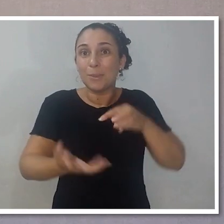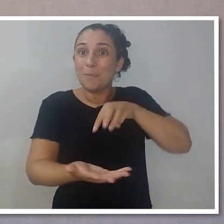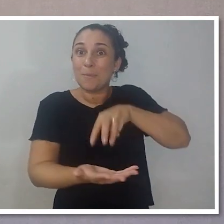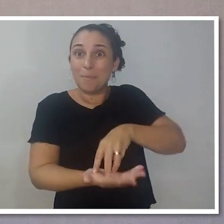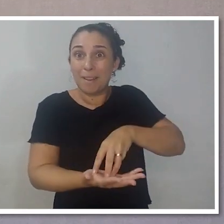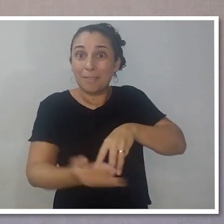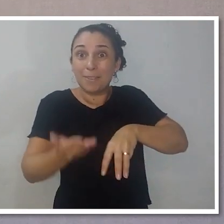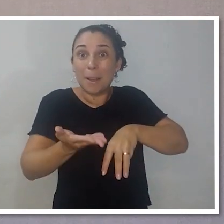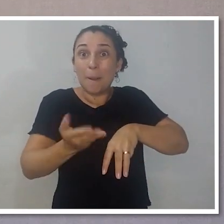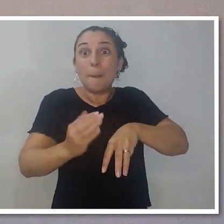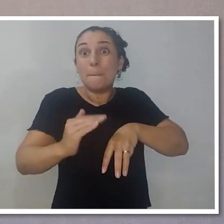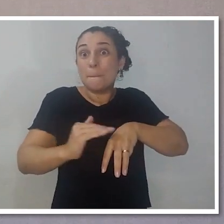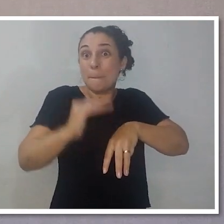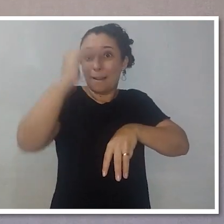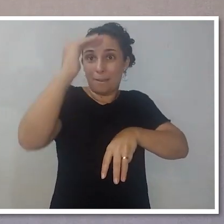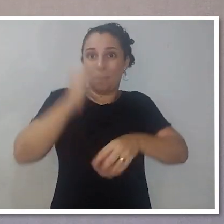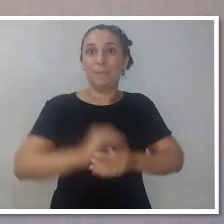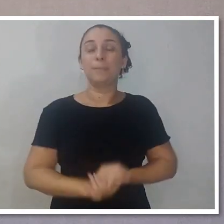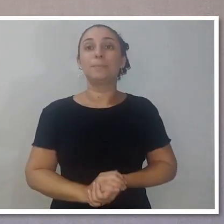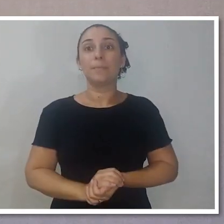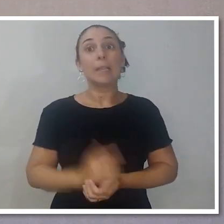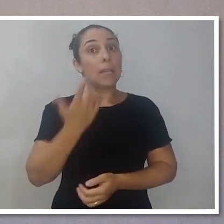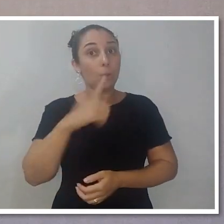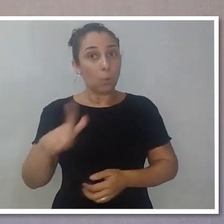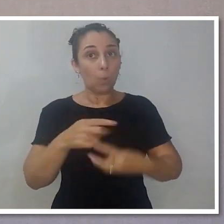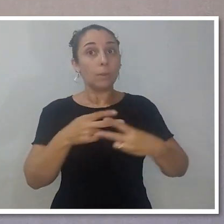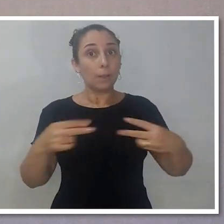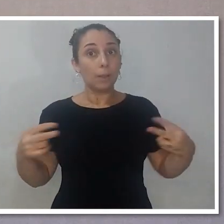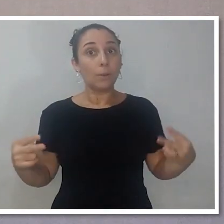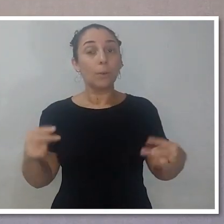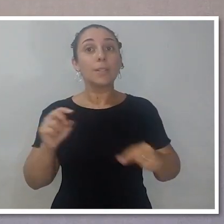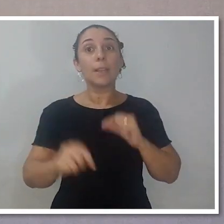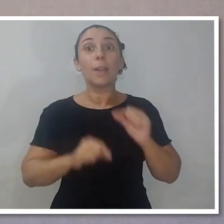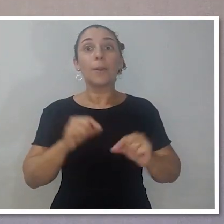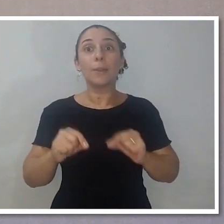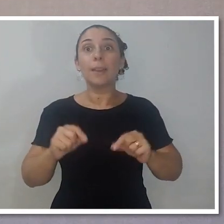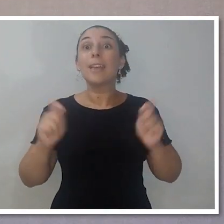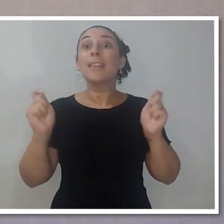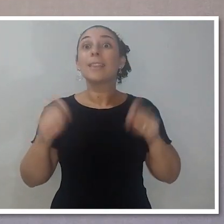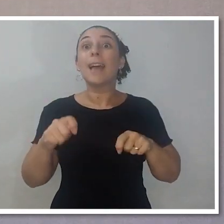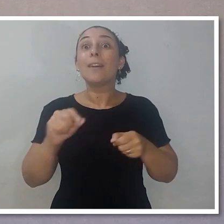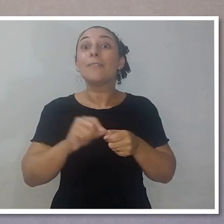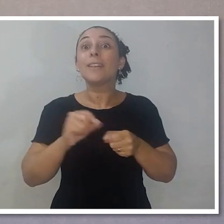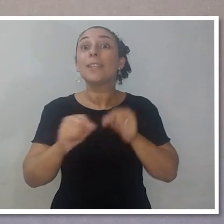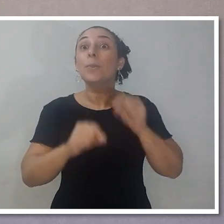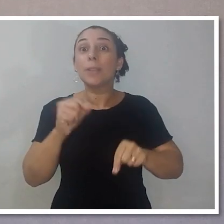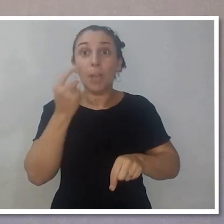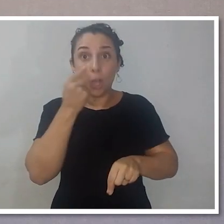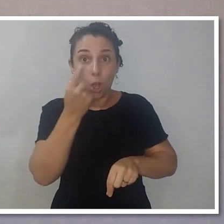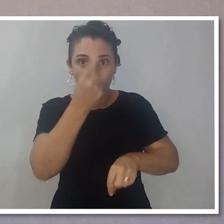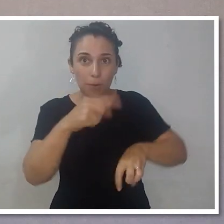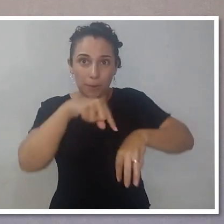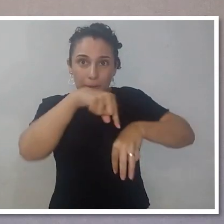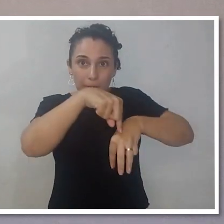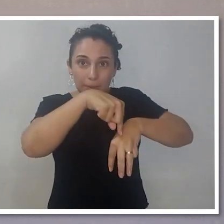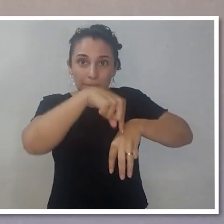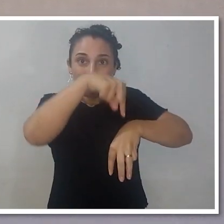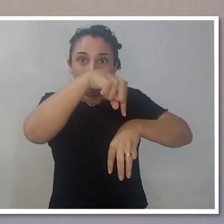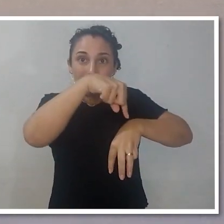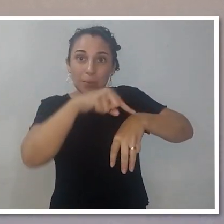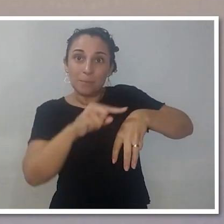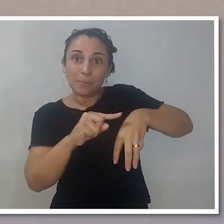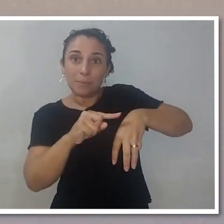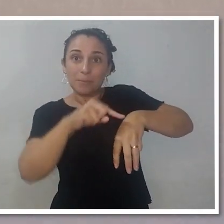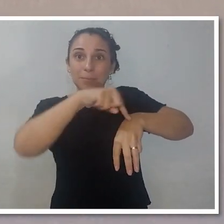ganha alguns centímetros. Uma outra boa função que ela tem é fazer a articulação. Olha como que funciona.